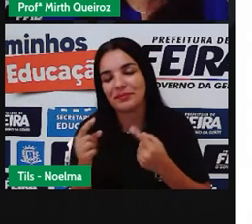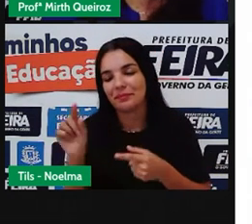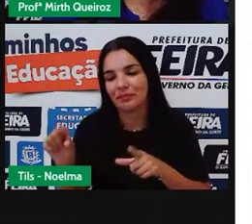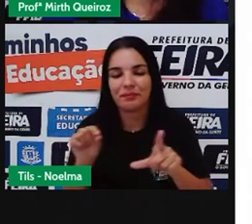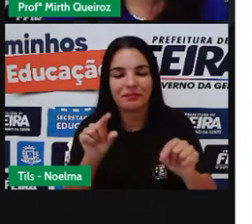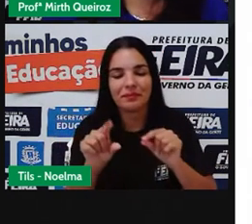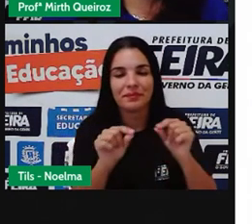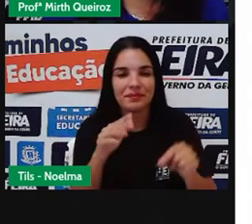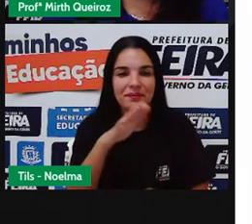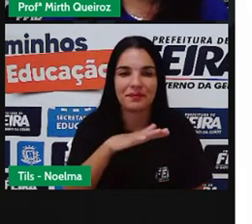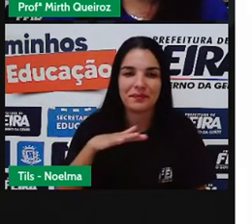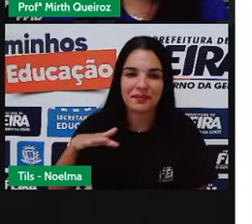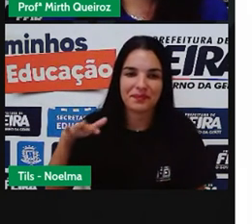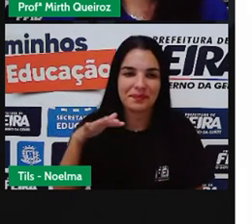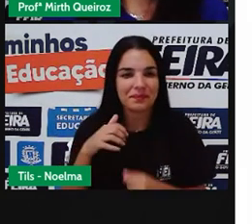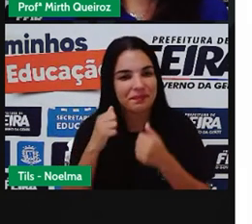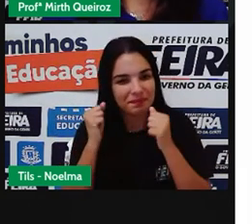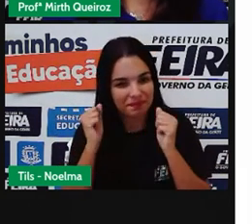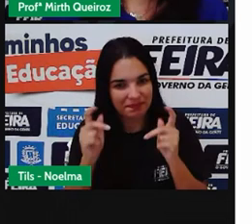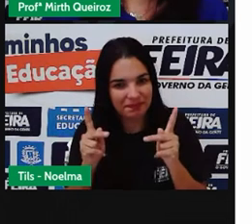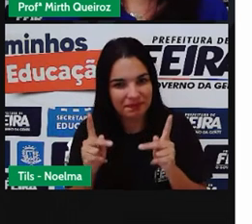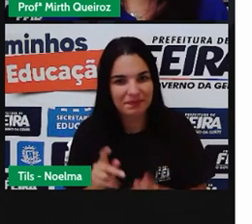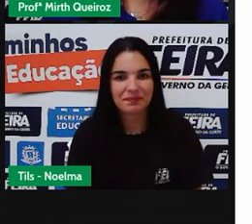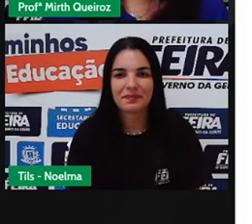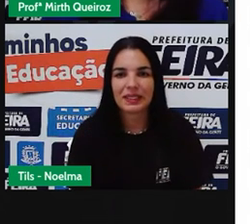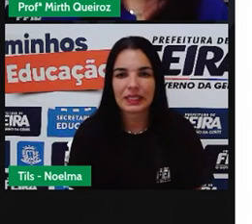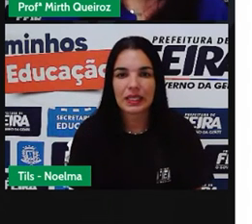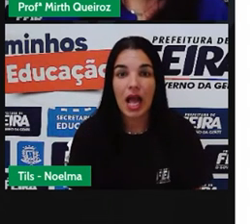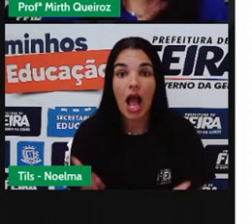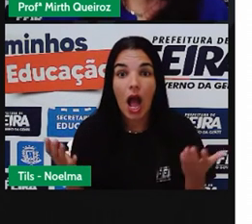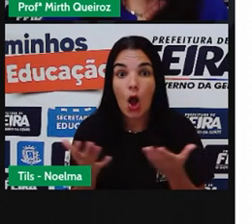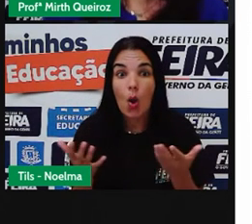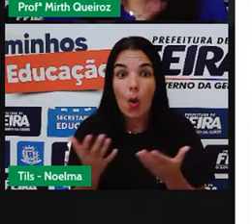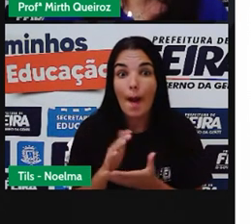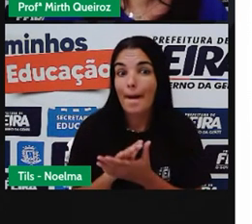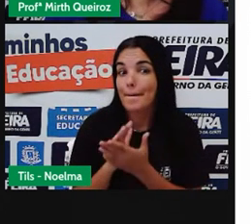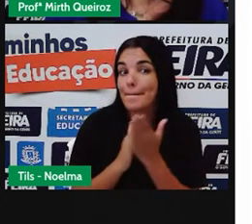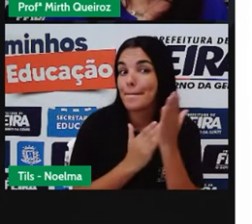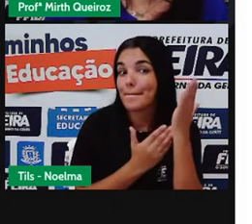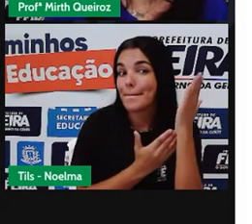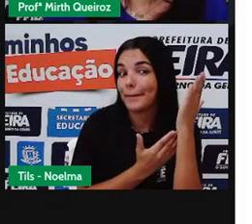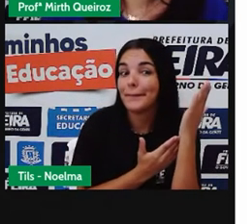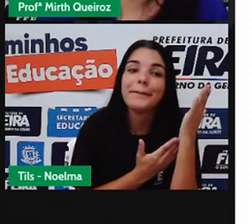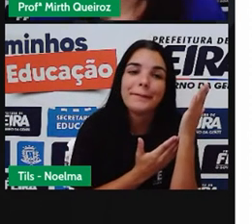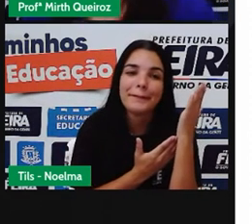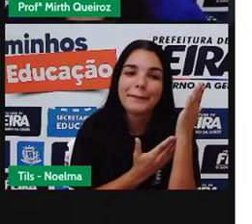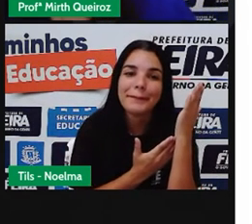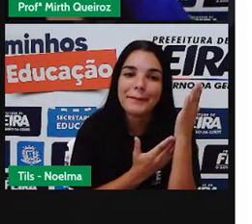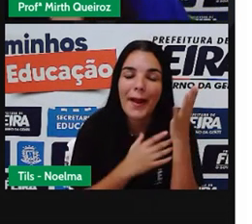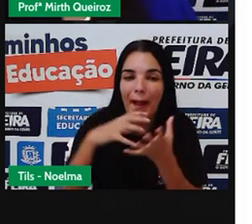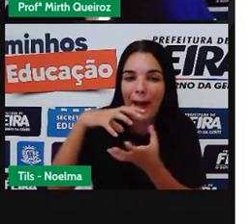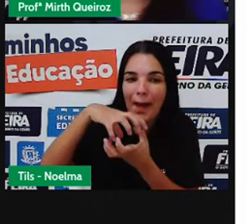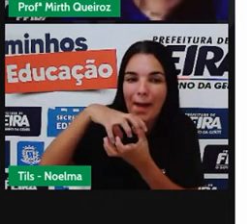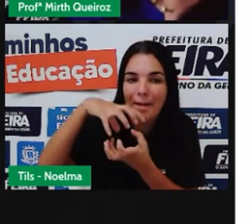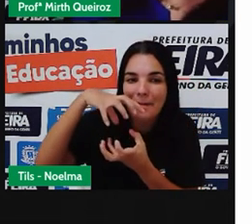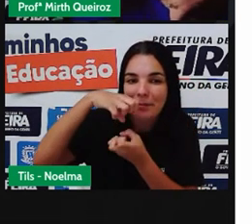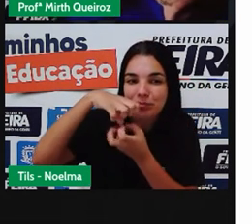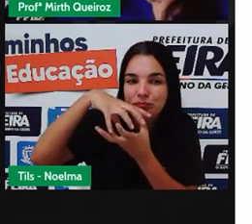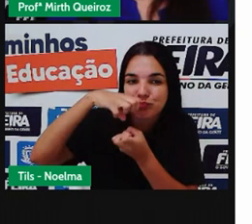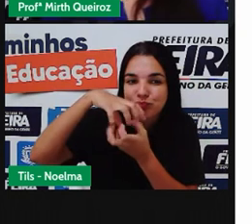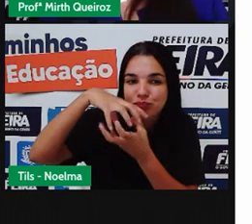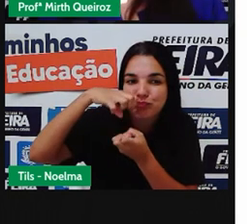essa pedrinha ou esse anel A boneca de sabudo de milho também era um